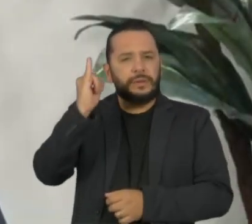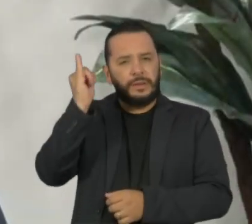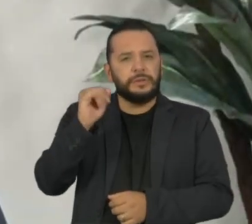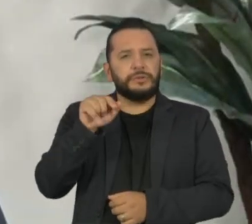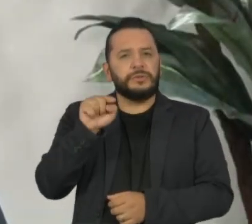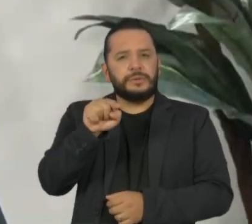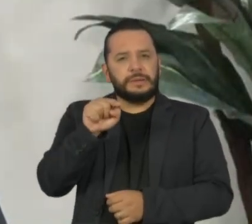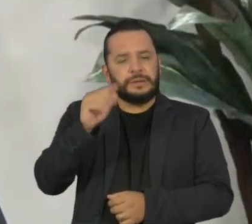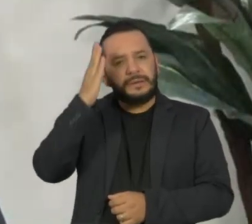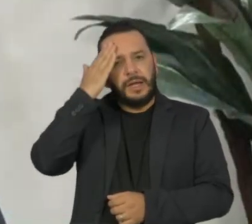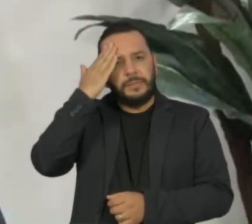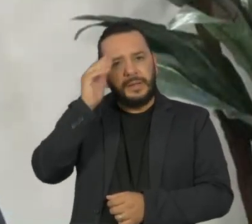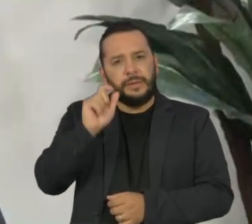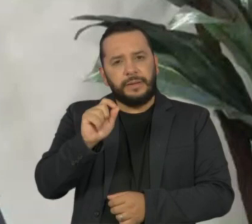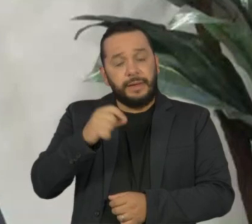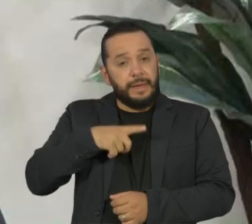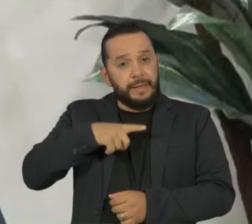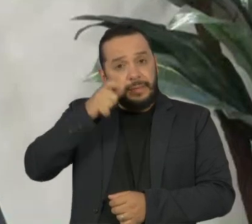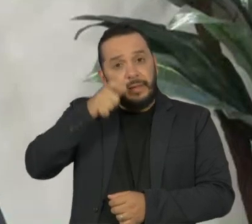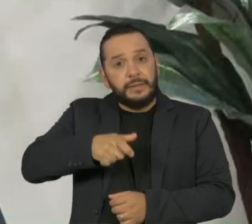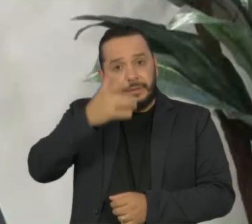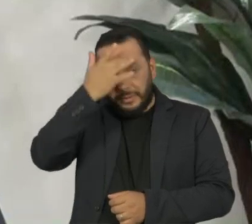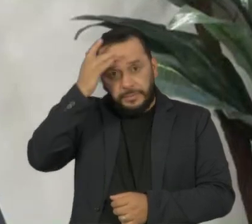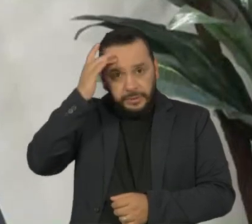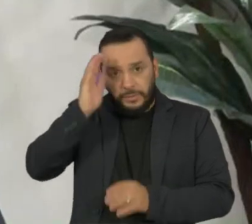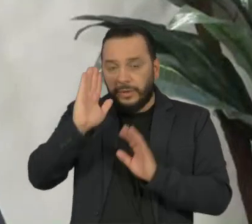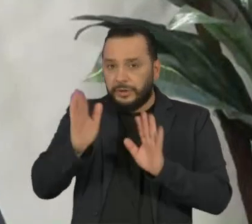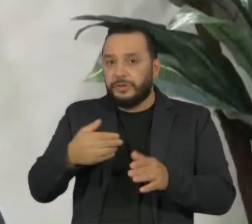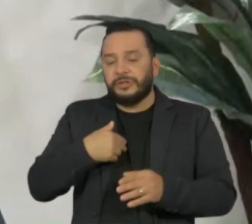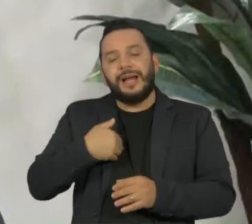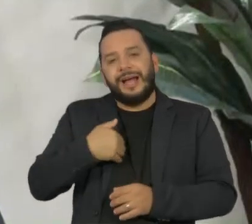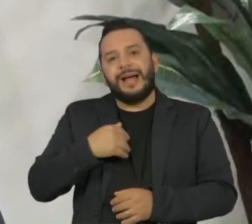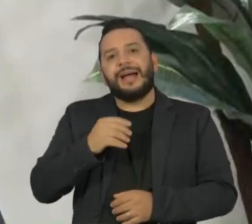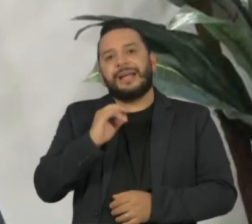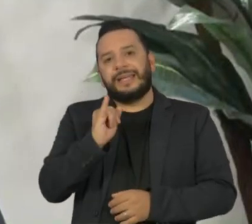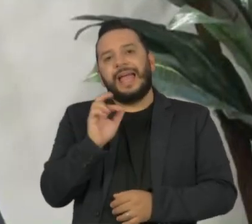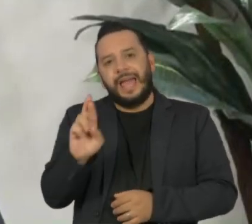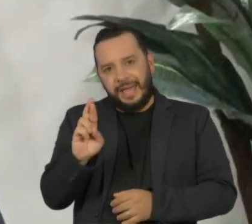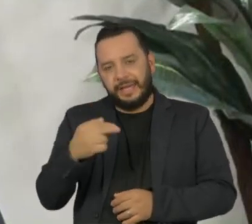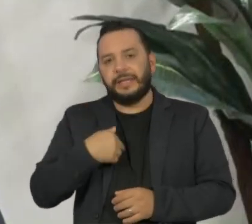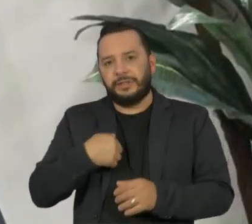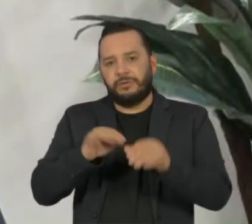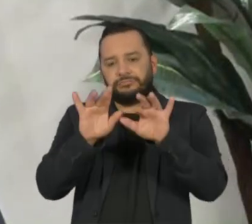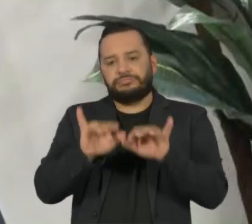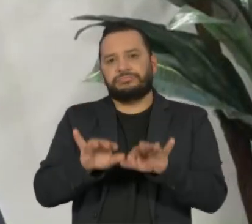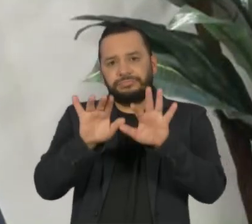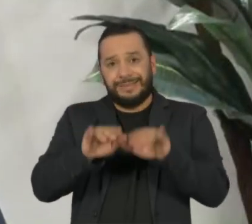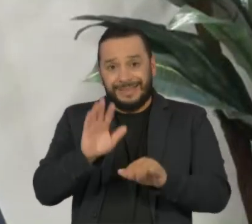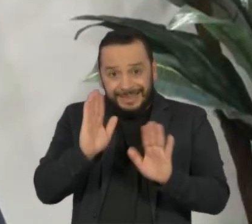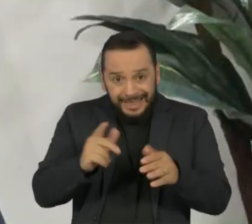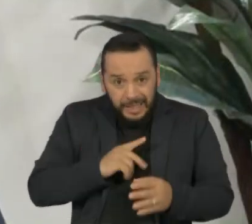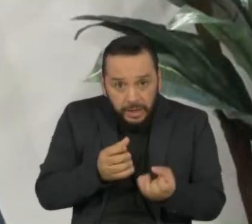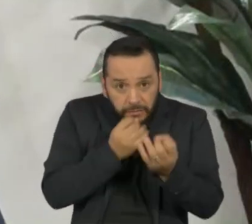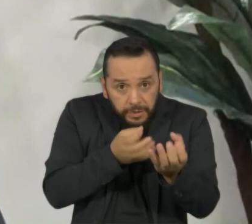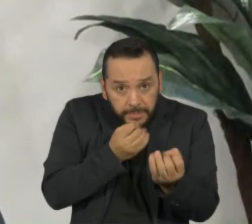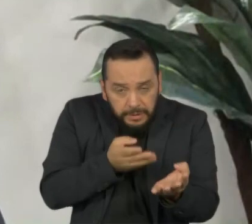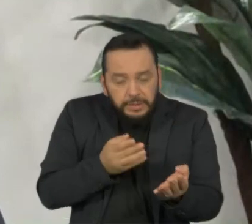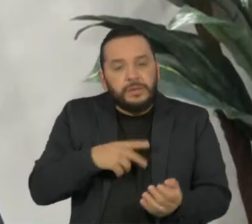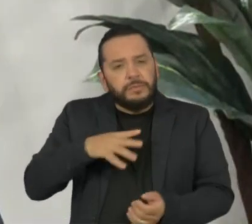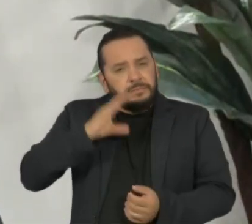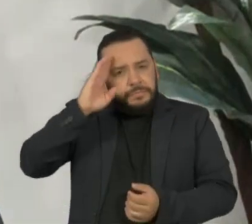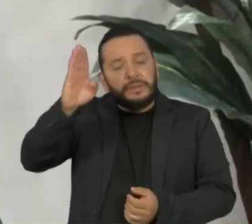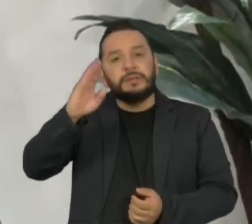trazer é que é interessante essa pessoa já fazer essa declaração, principalmente se ela já tem as informações base ou principais,